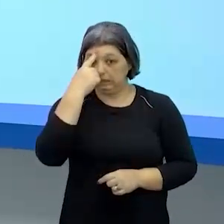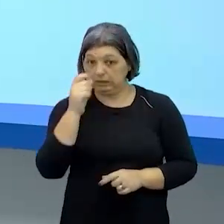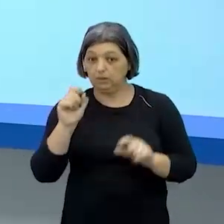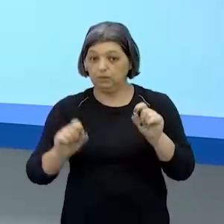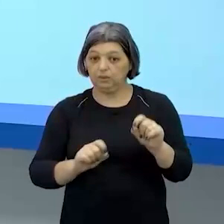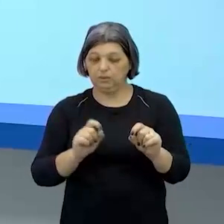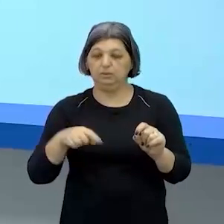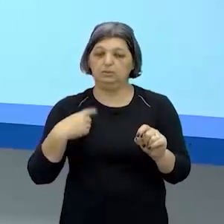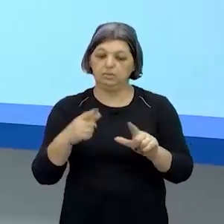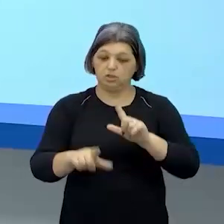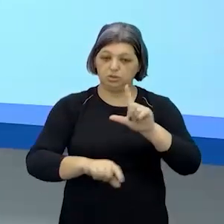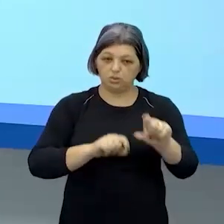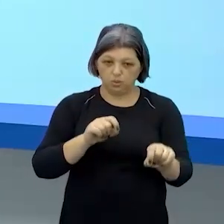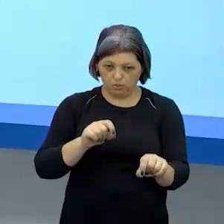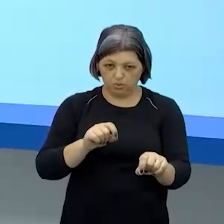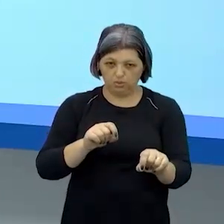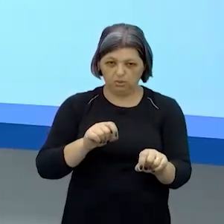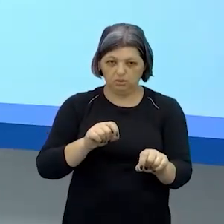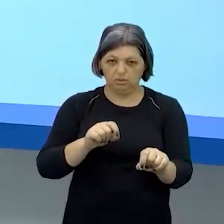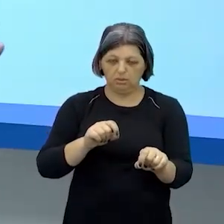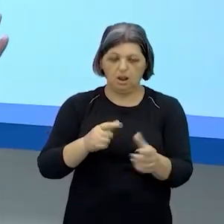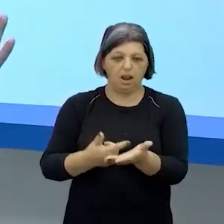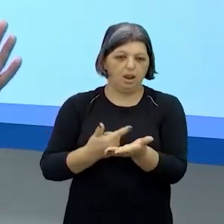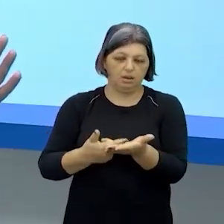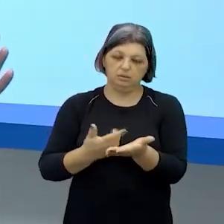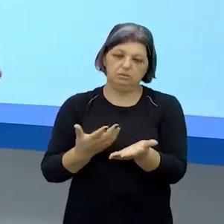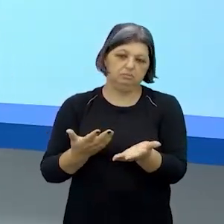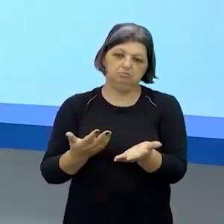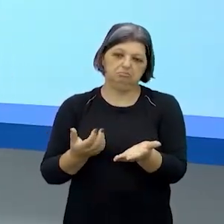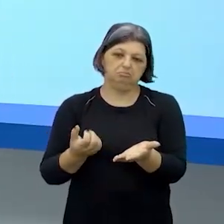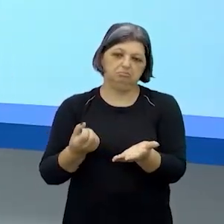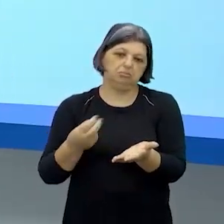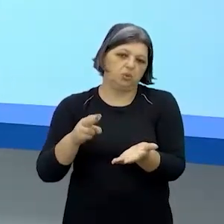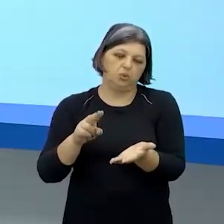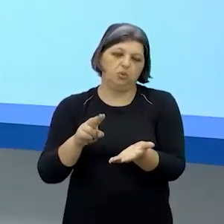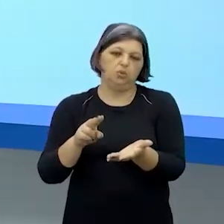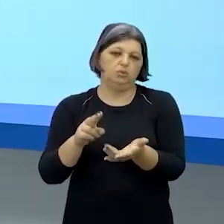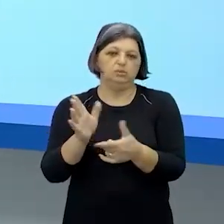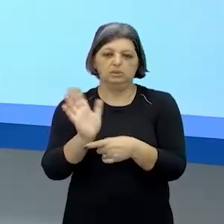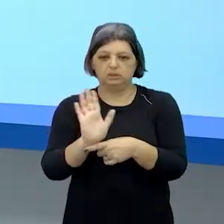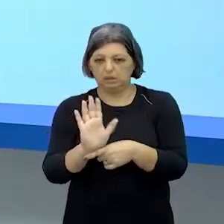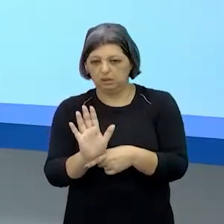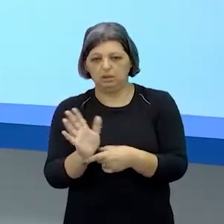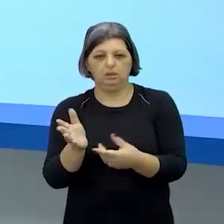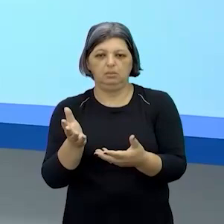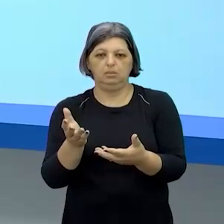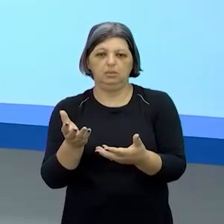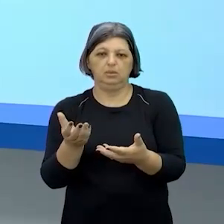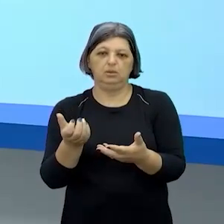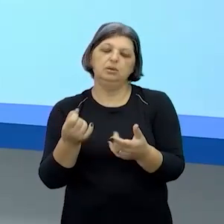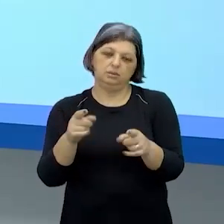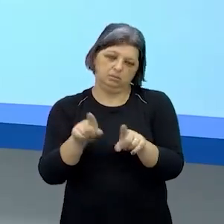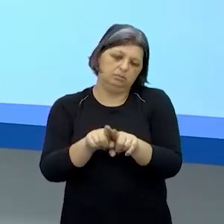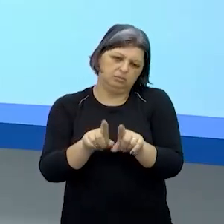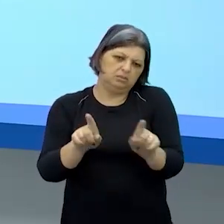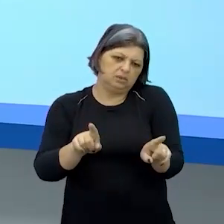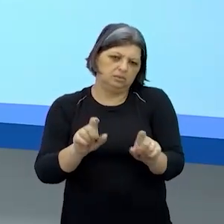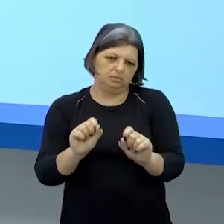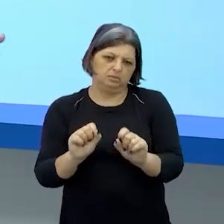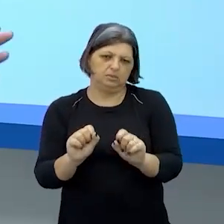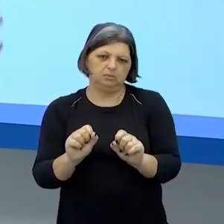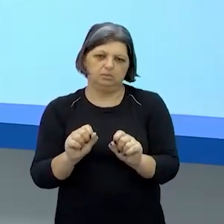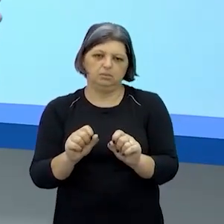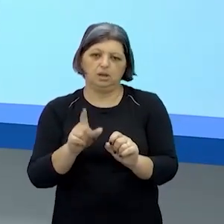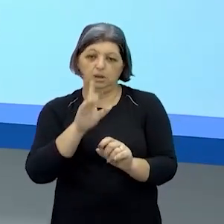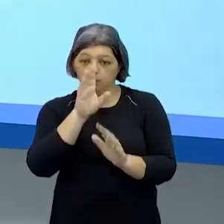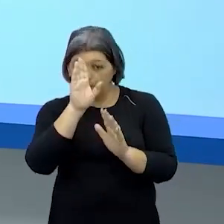teatro de um livro qualquer um de um do cinema também eu vou escolher de livro de preferência de